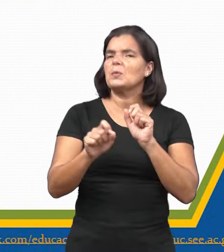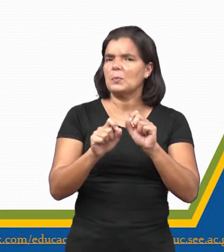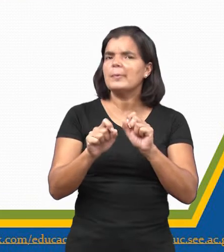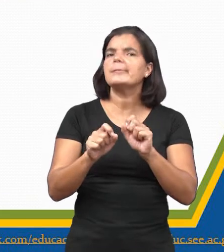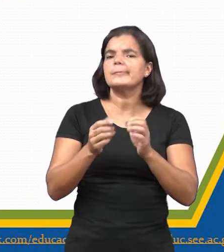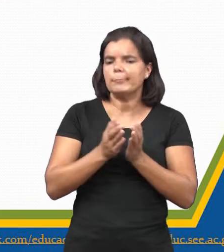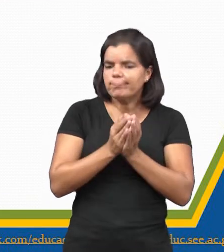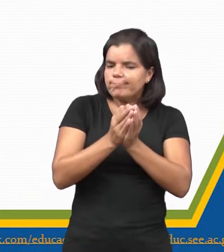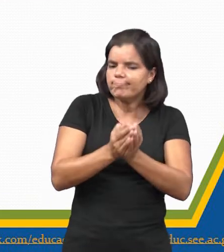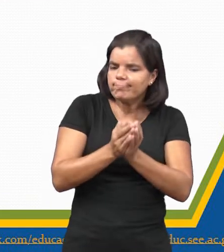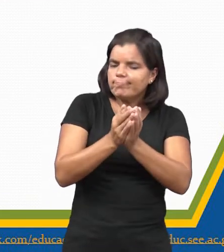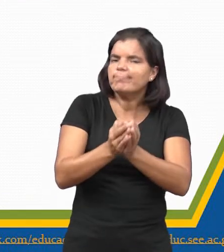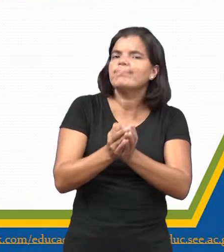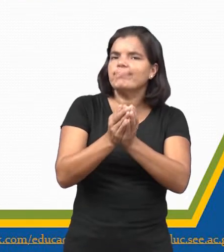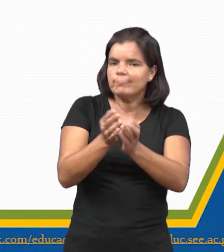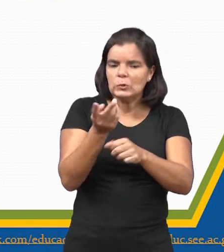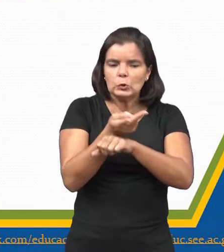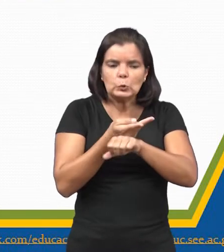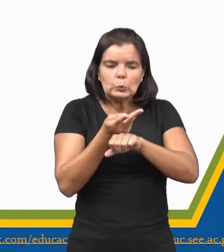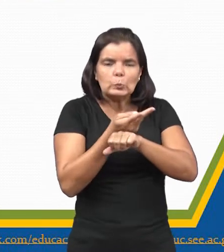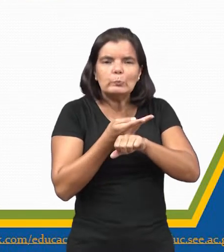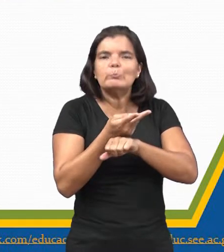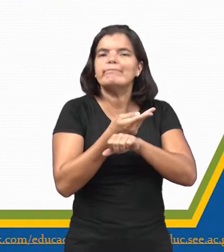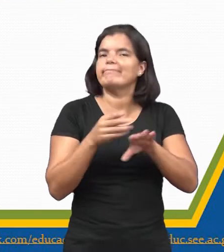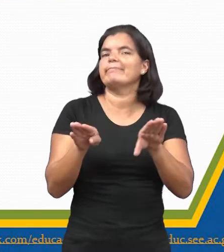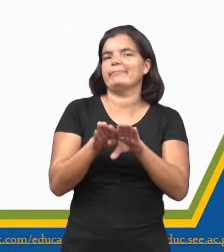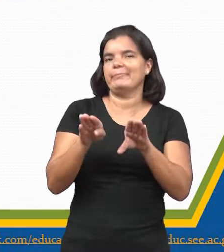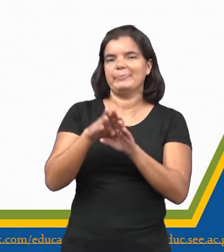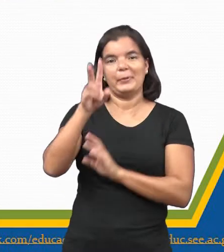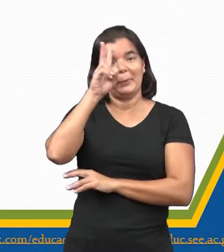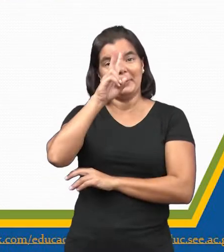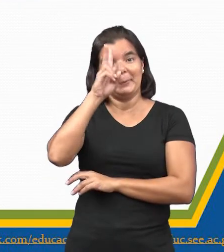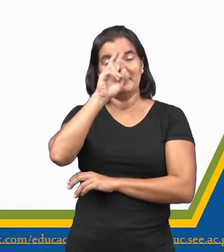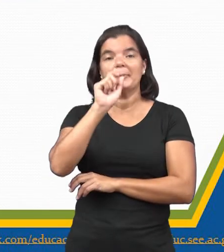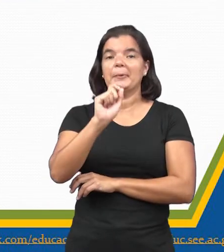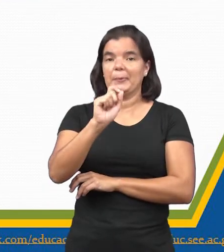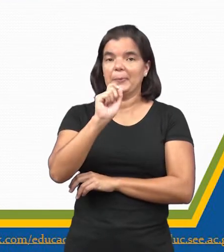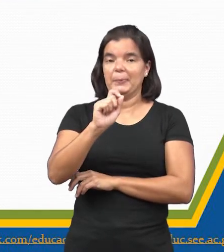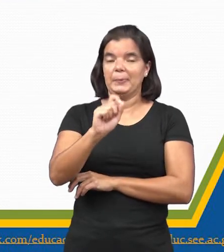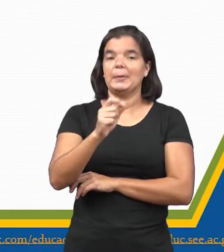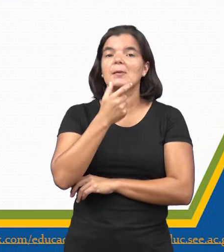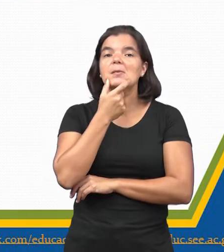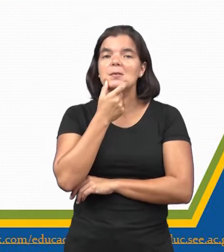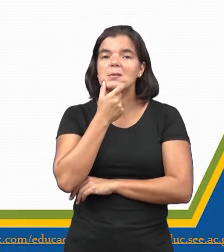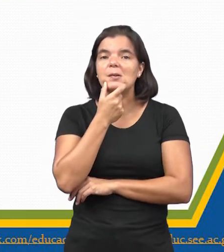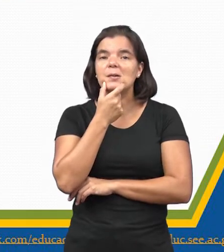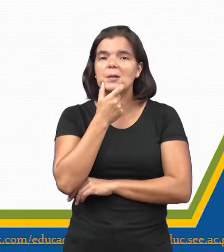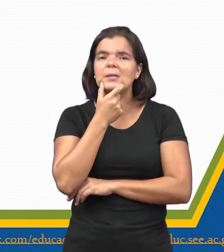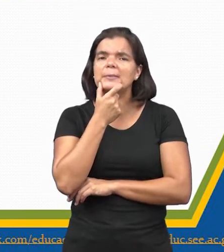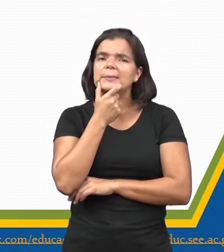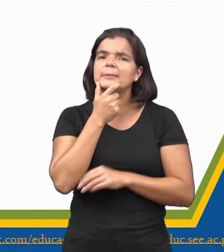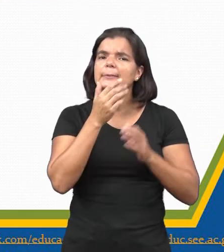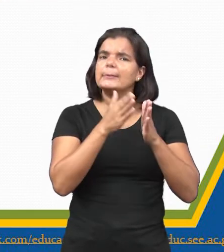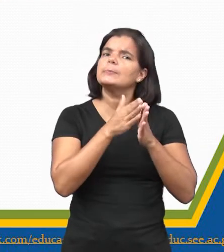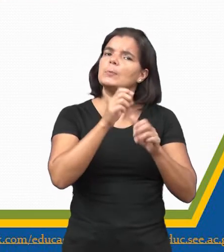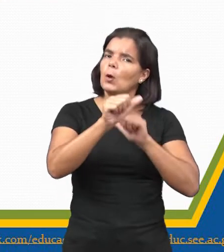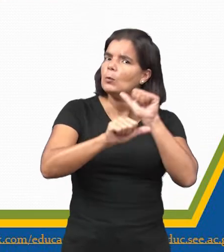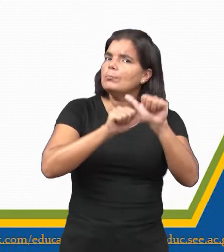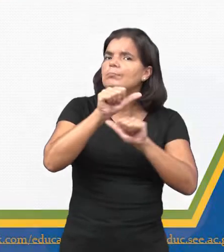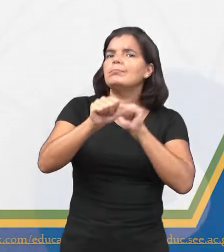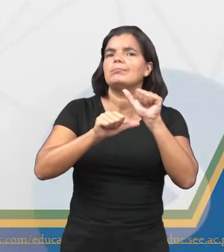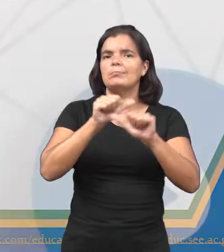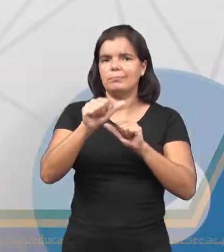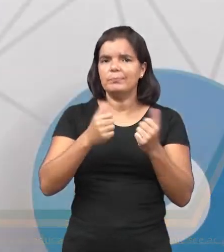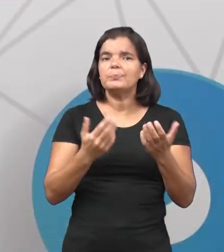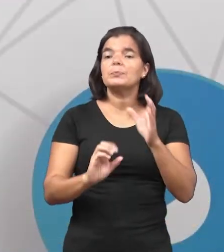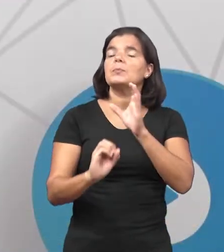aventuraram nesse processo de colonização. Lembrando, gente, que a Inglaterra vai passar por uma reforma,